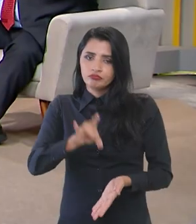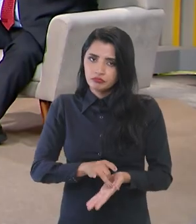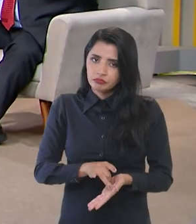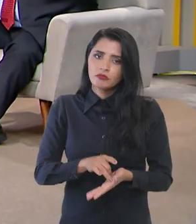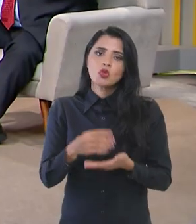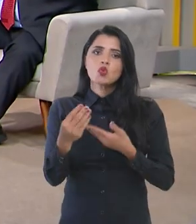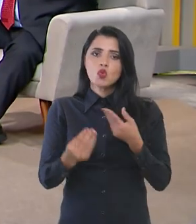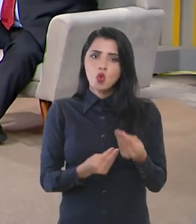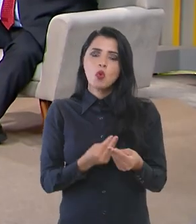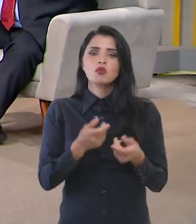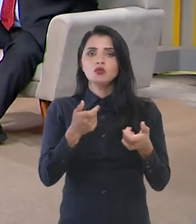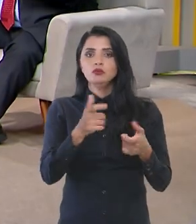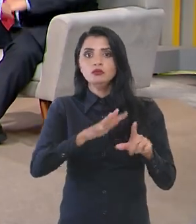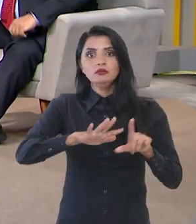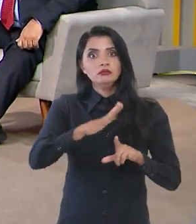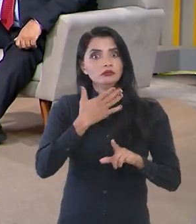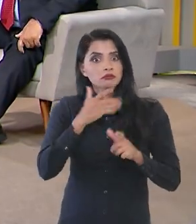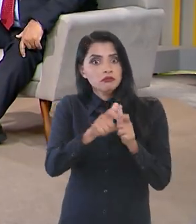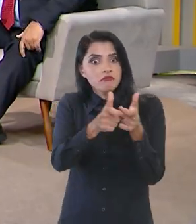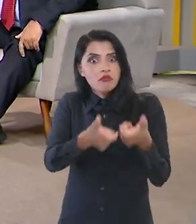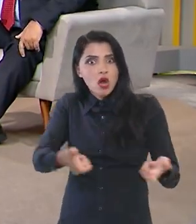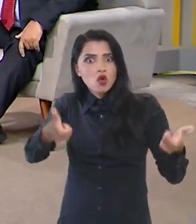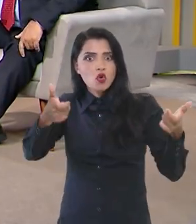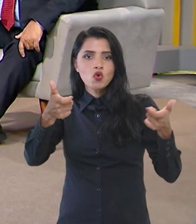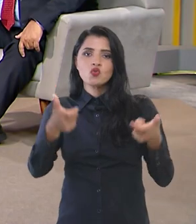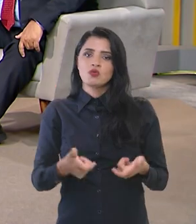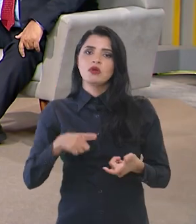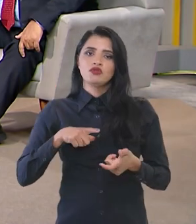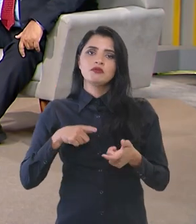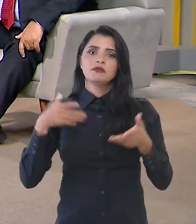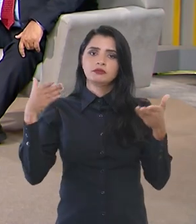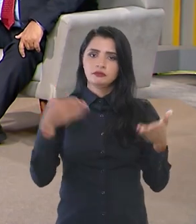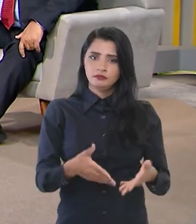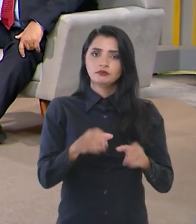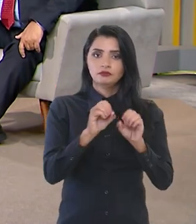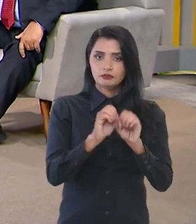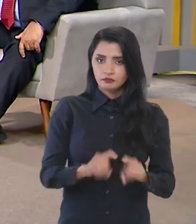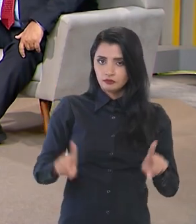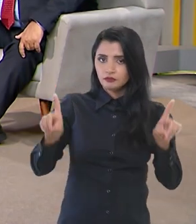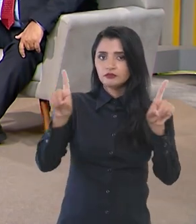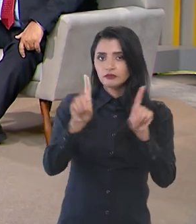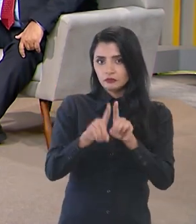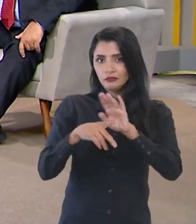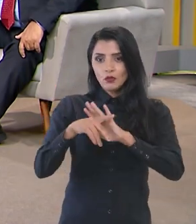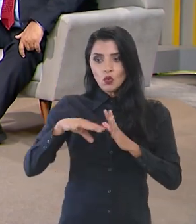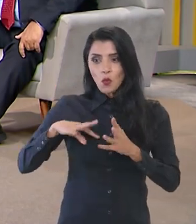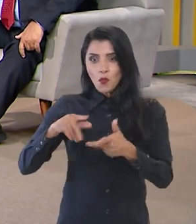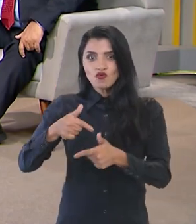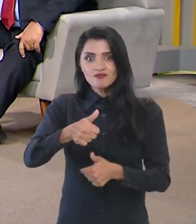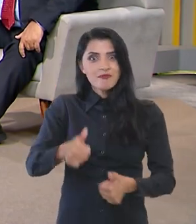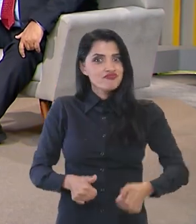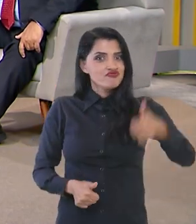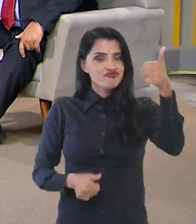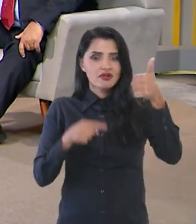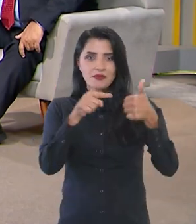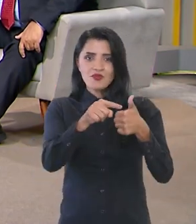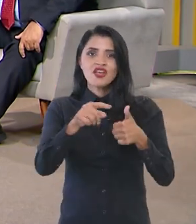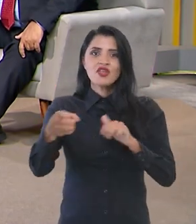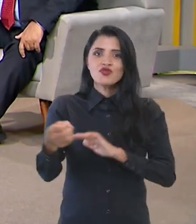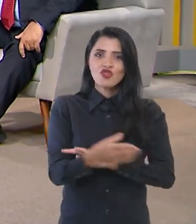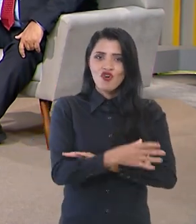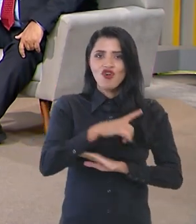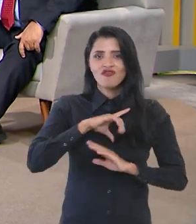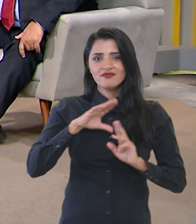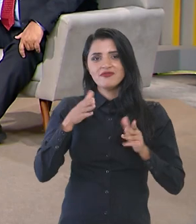ela se consolide como um dos maiores espaços de participação por meio digital do mundo, porque é uma